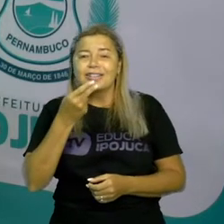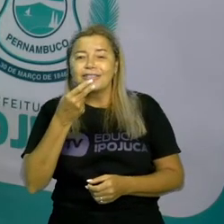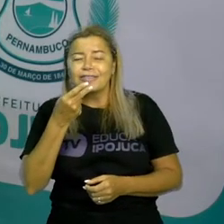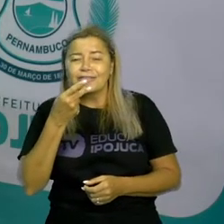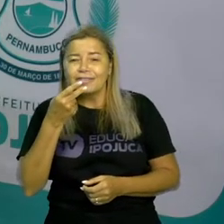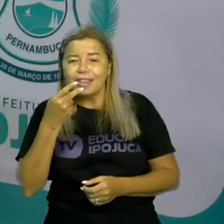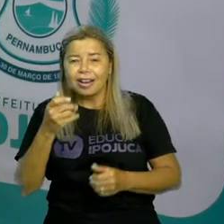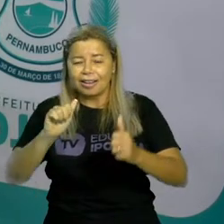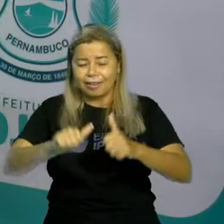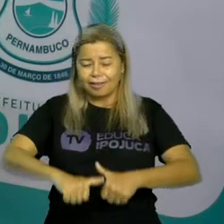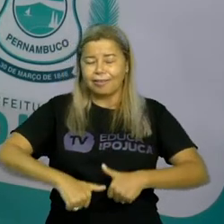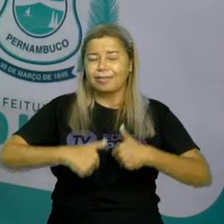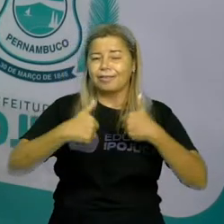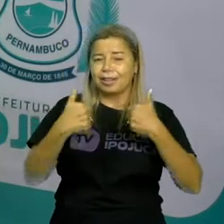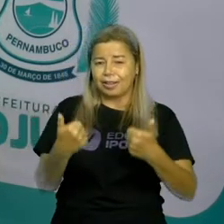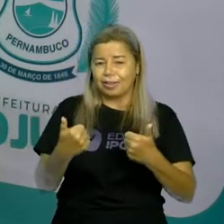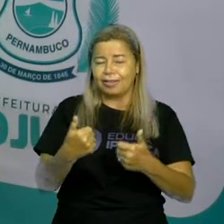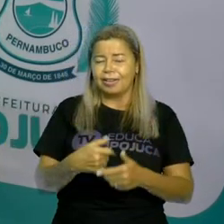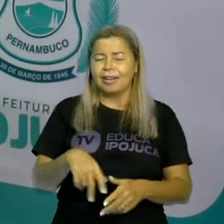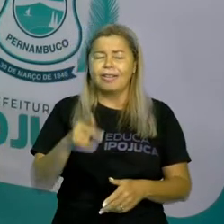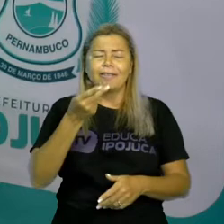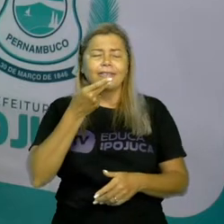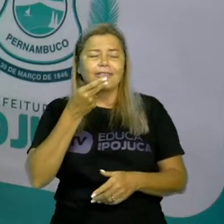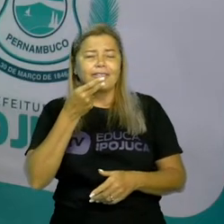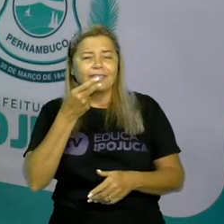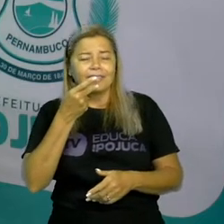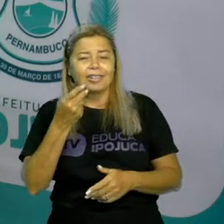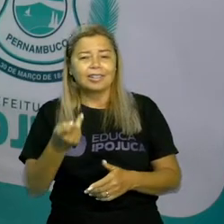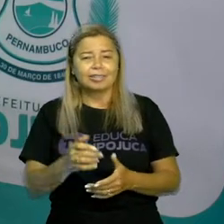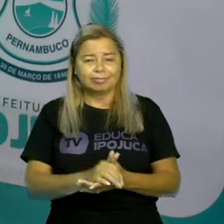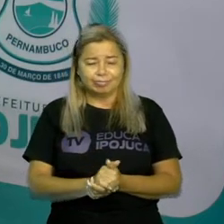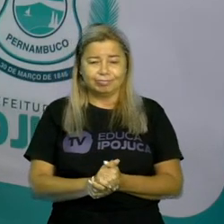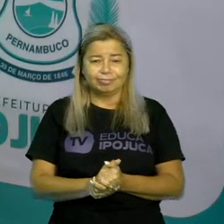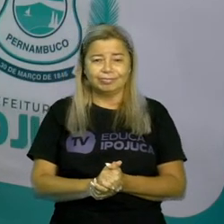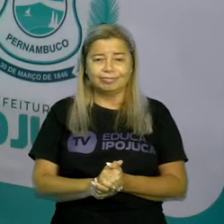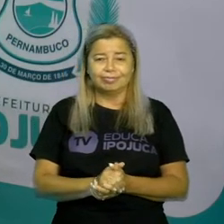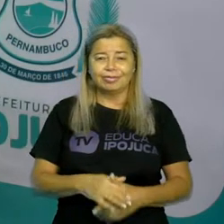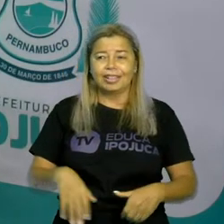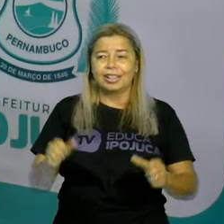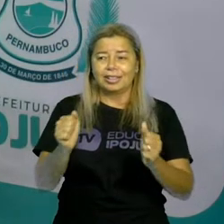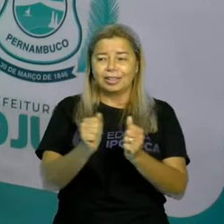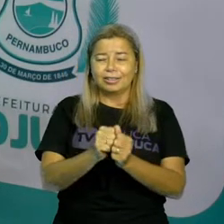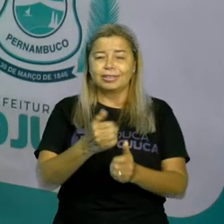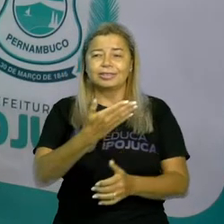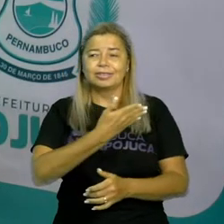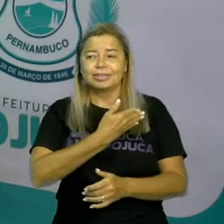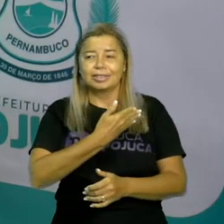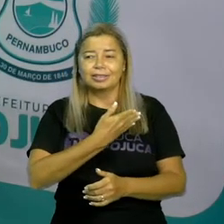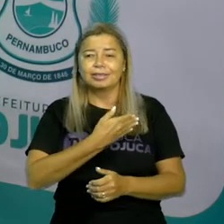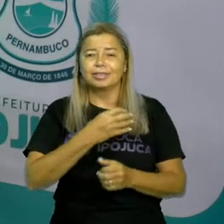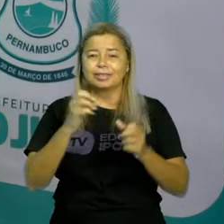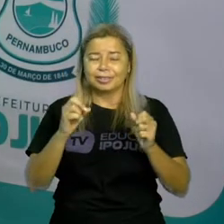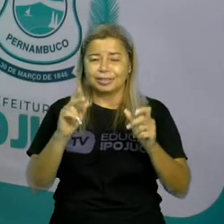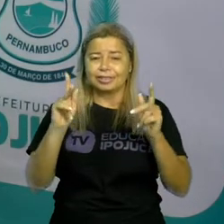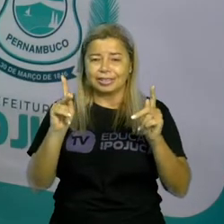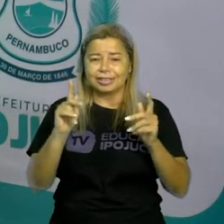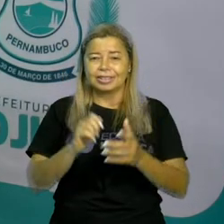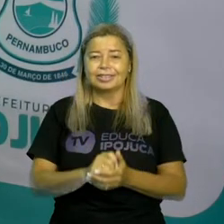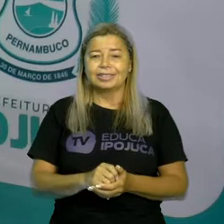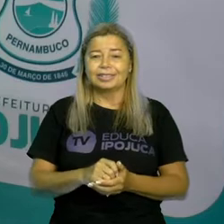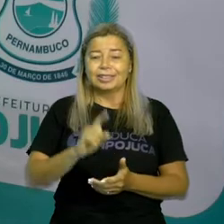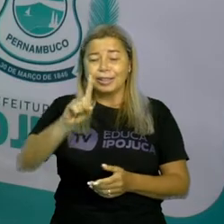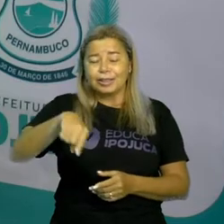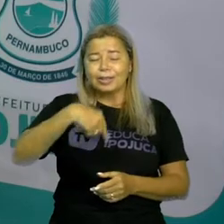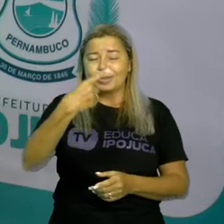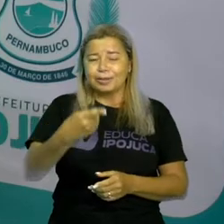aprimorando a sua dicção, a sua fala, junto com os colegas, tá certo? Vamos para mais